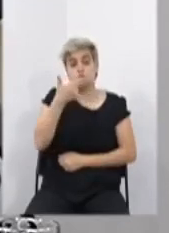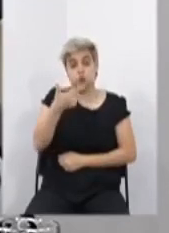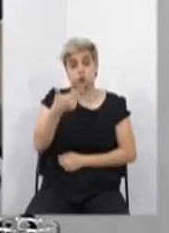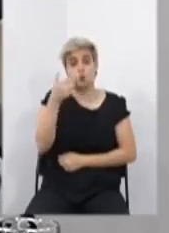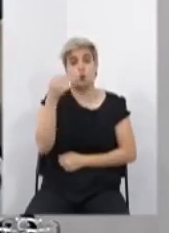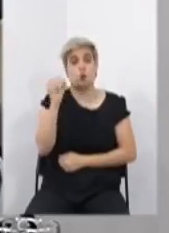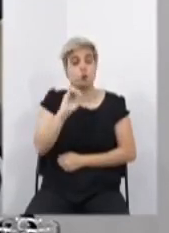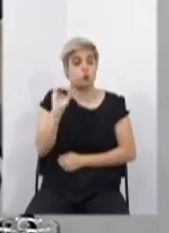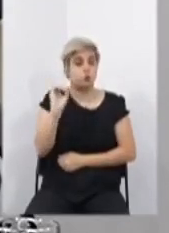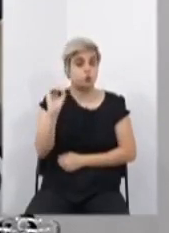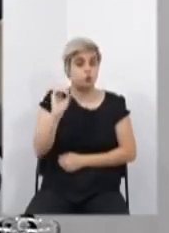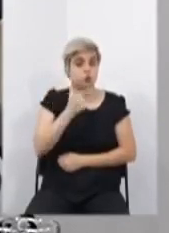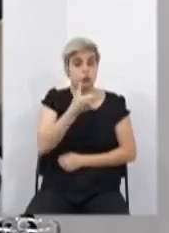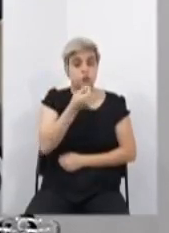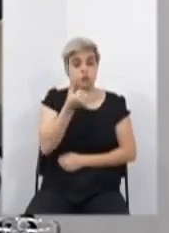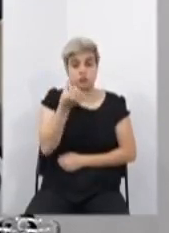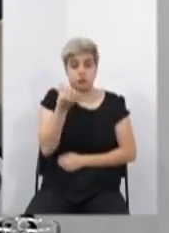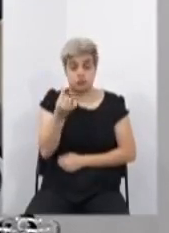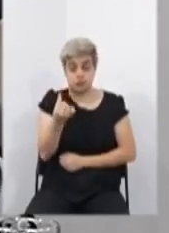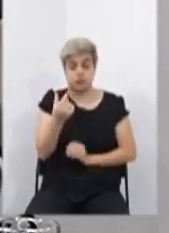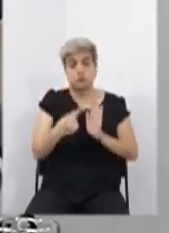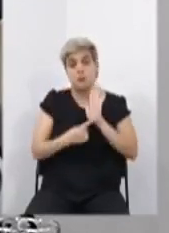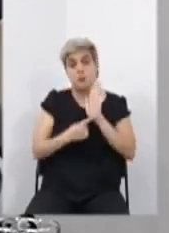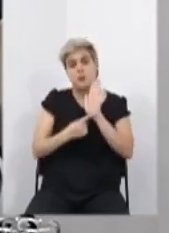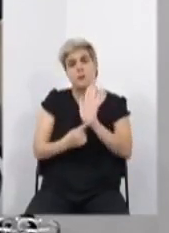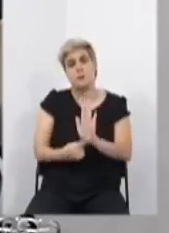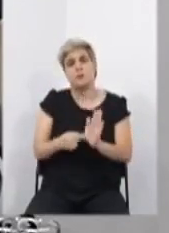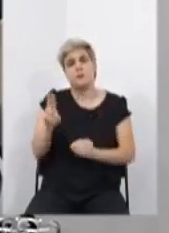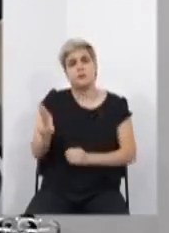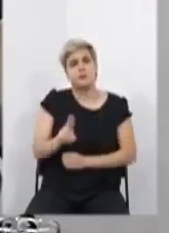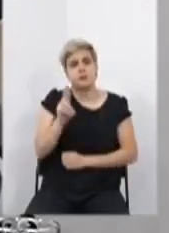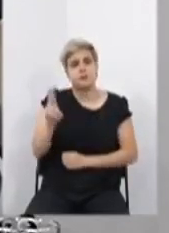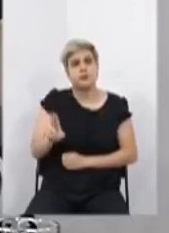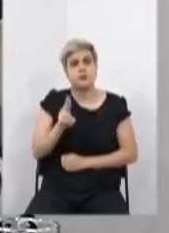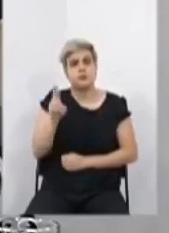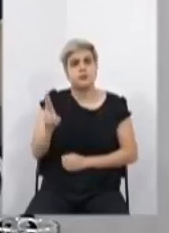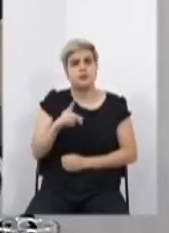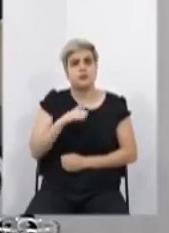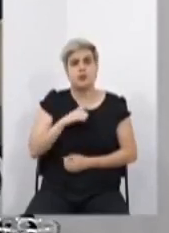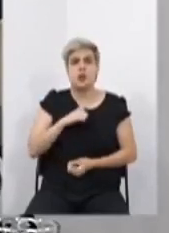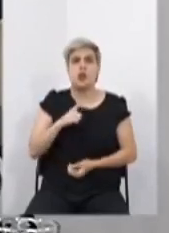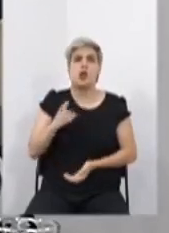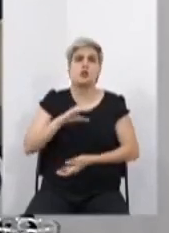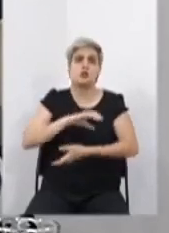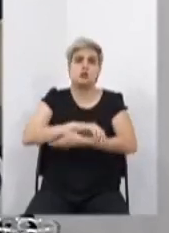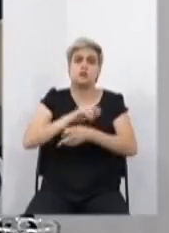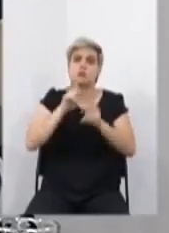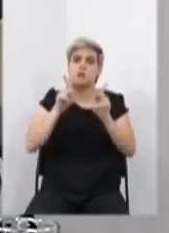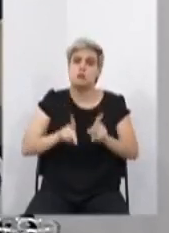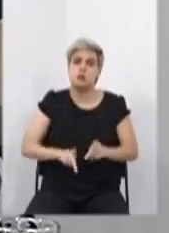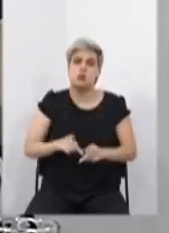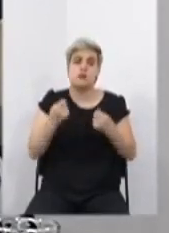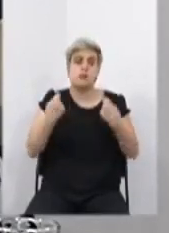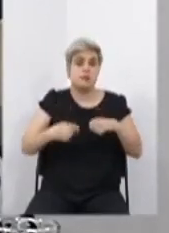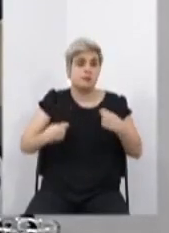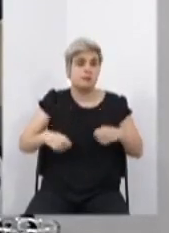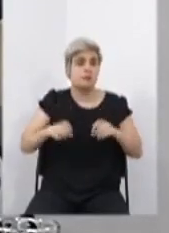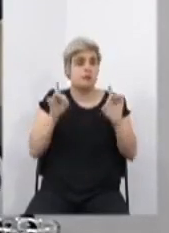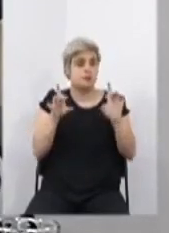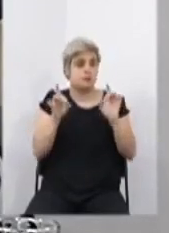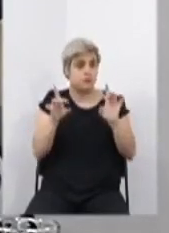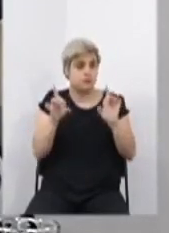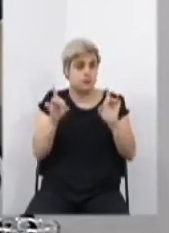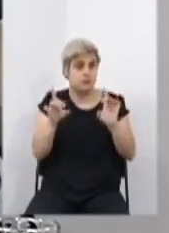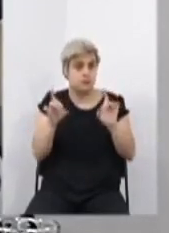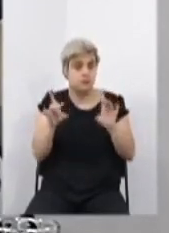que declara de utilidade pública a Associação das Pessoas com Necessidades Especiais de Riachinho.